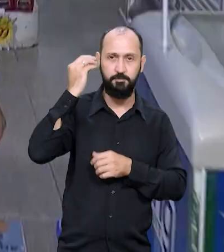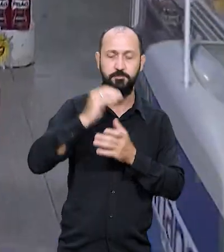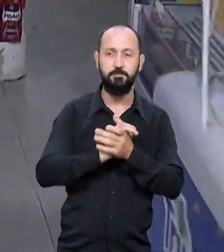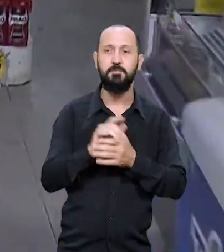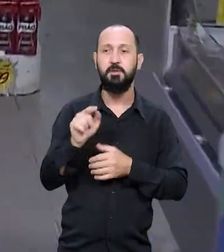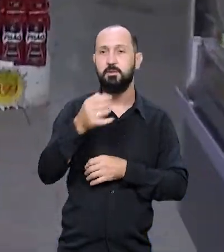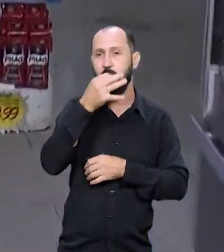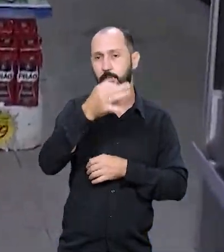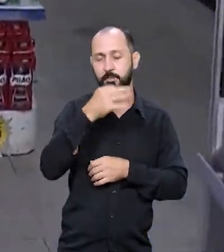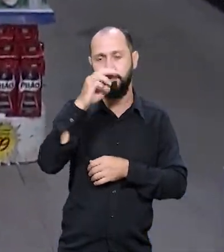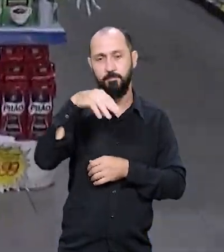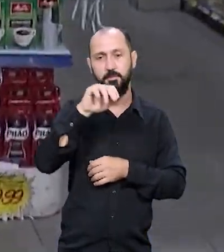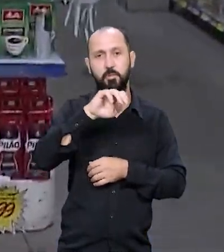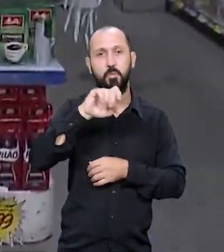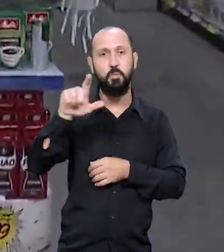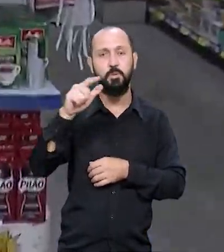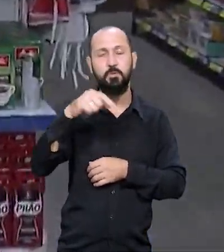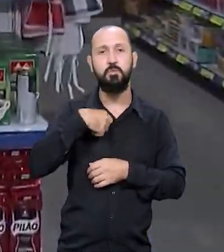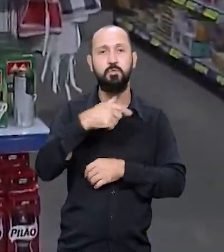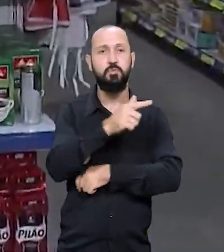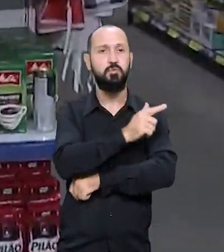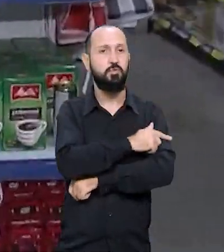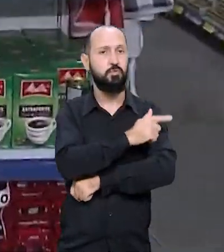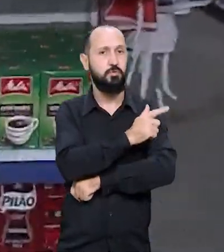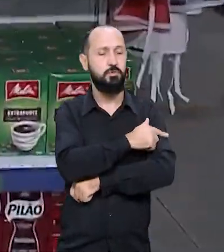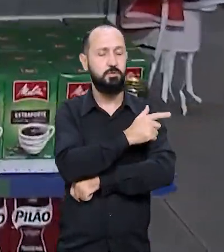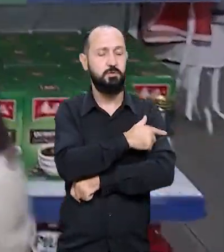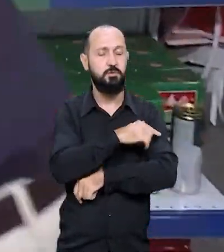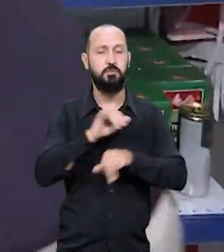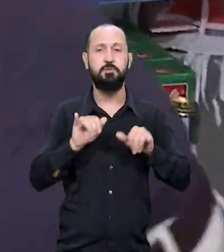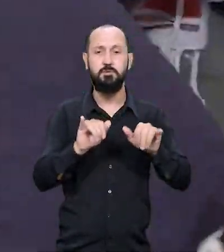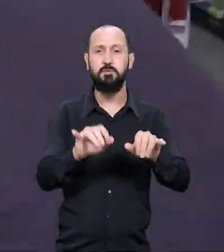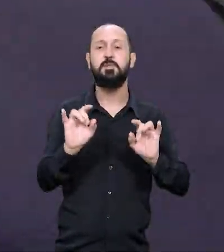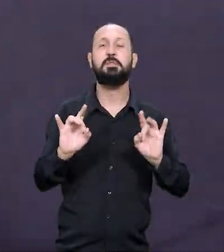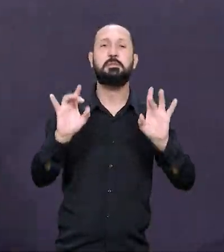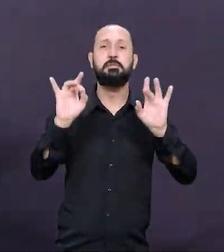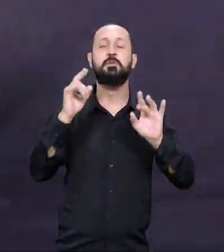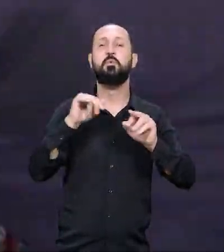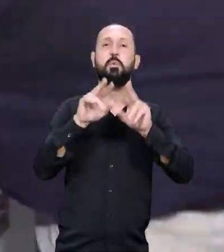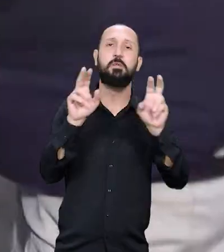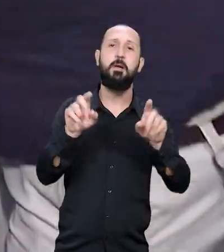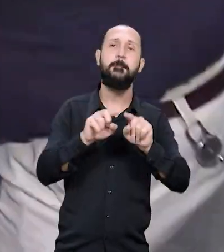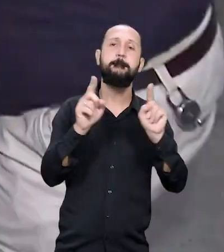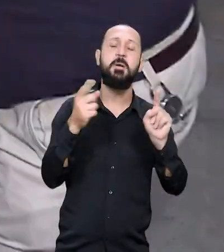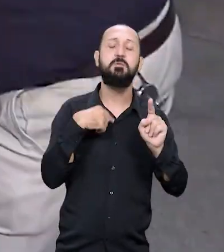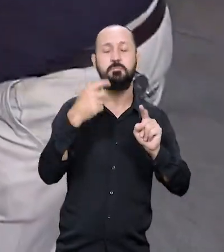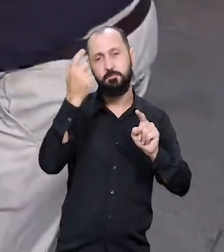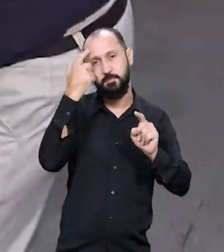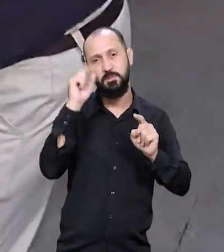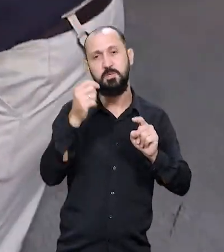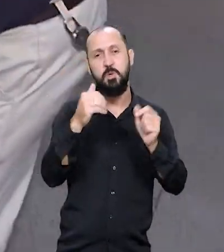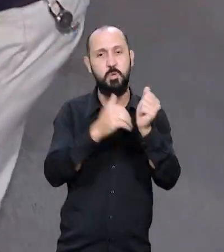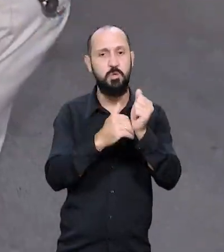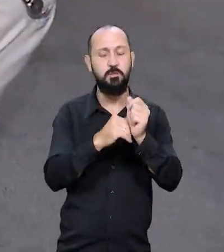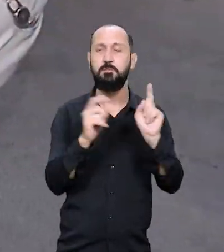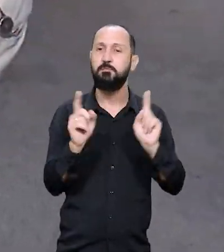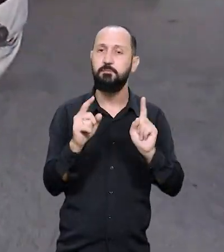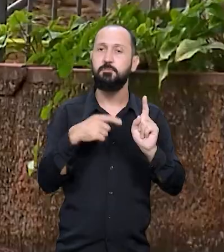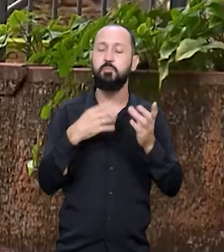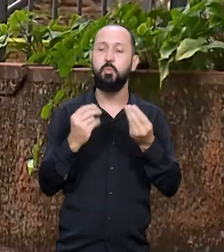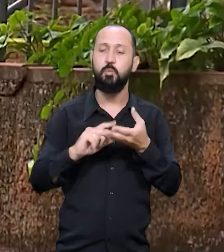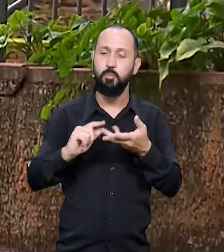experiência. Essa é a opinião do Manuel, gerente de supermercado. Ele não é especialista no assunto, mas também não está contando nenhum